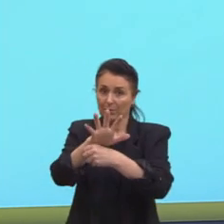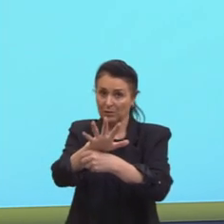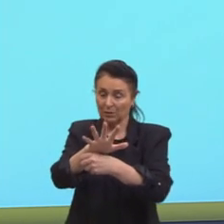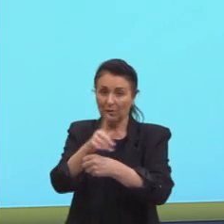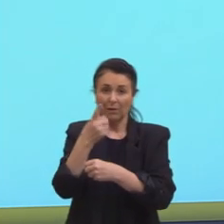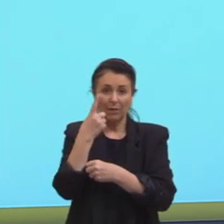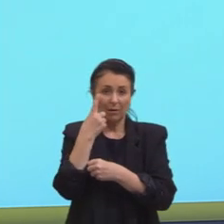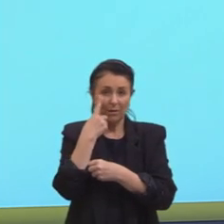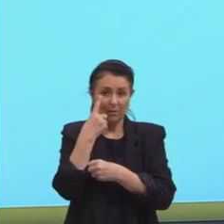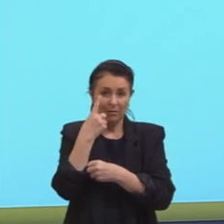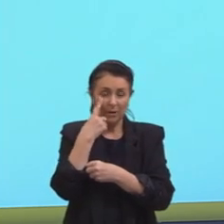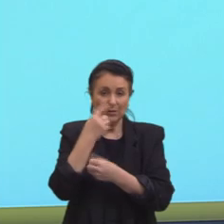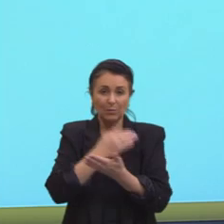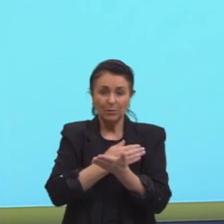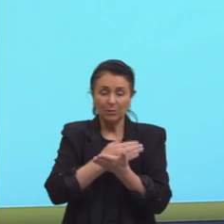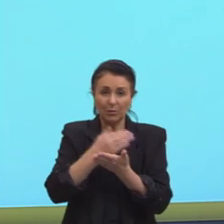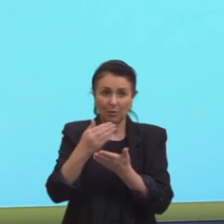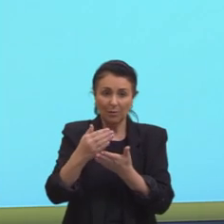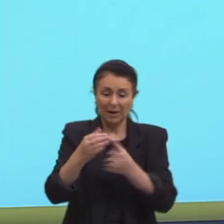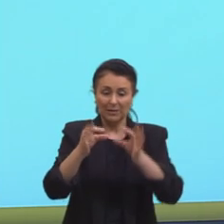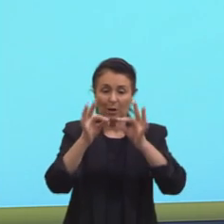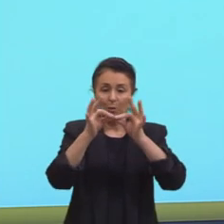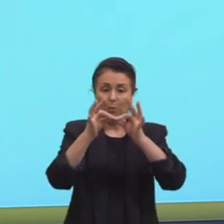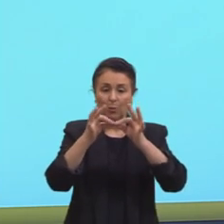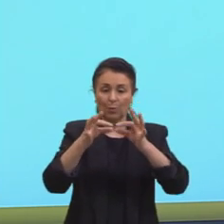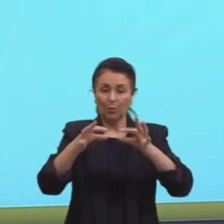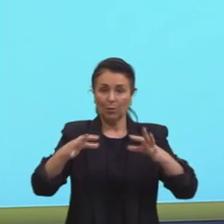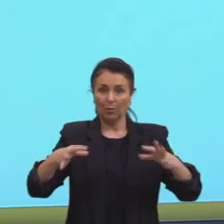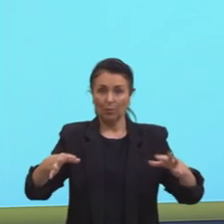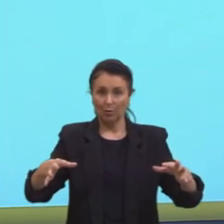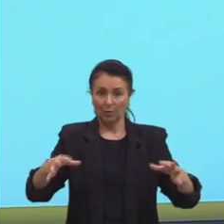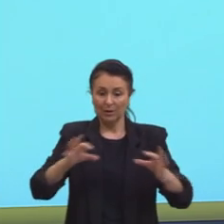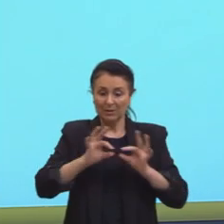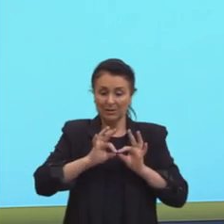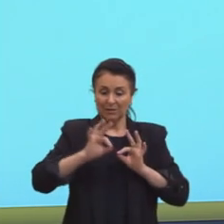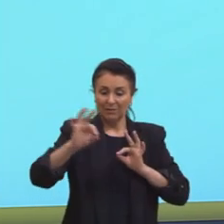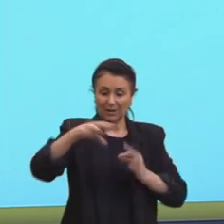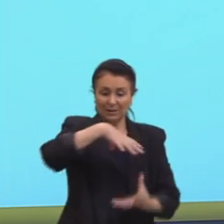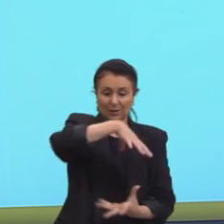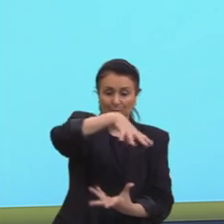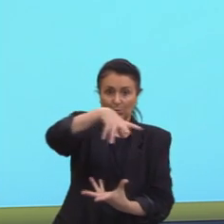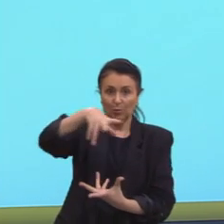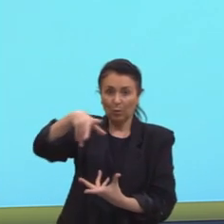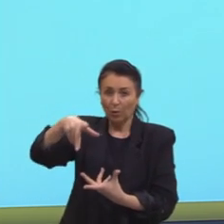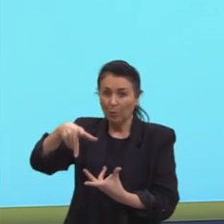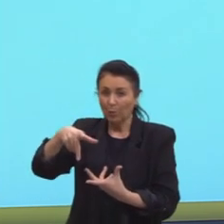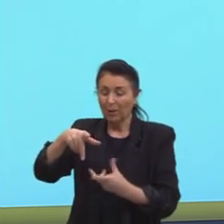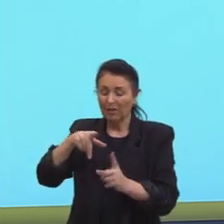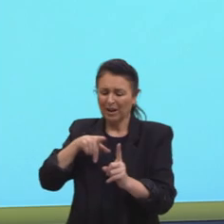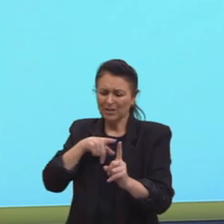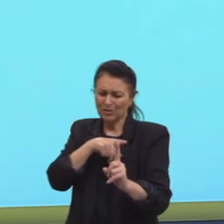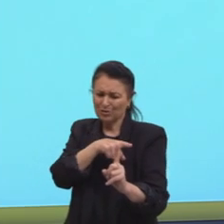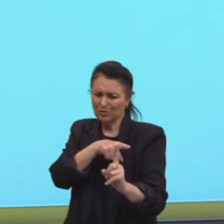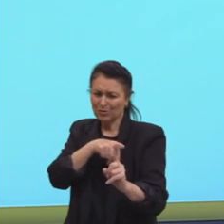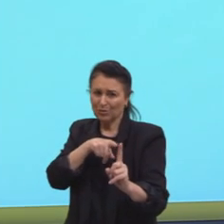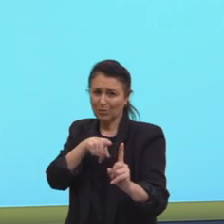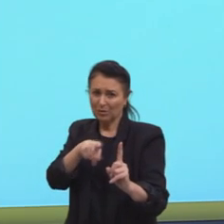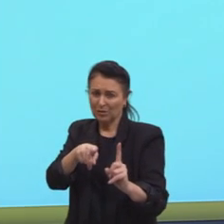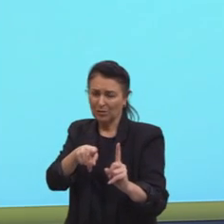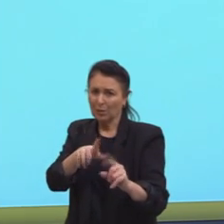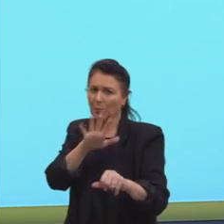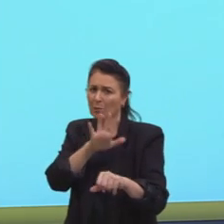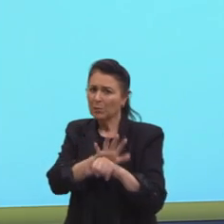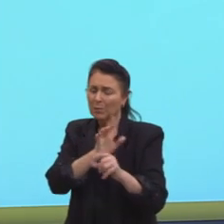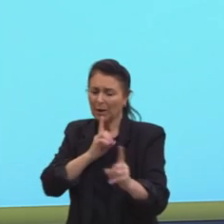Vejam que, a partir do momento que o cone se afasta, então, do globo, nós temos uma distorção acontecendo. E quanto mais próximo,